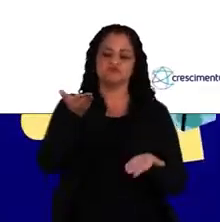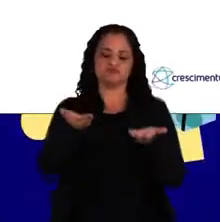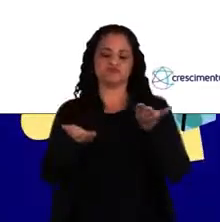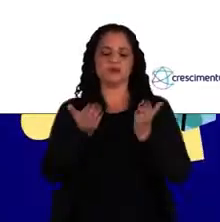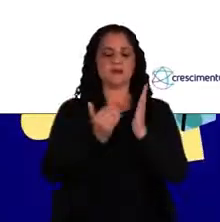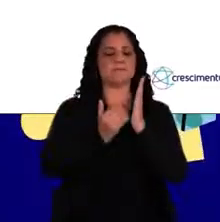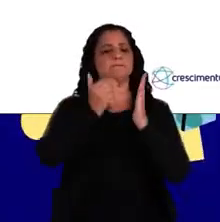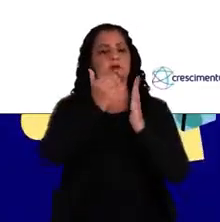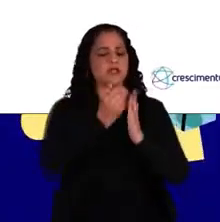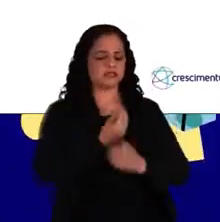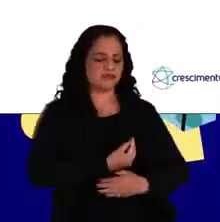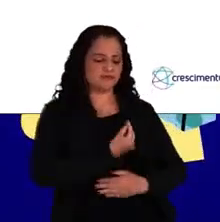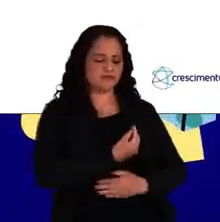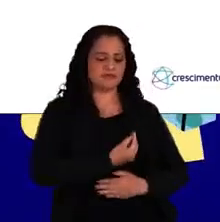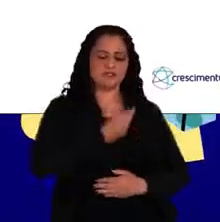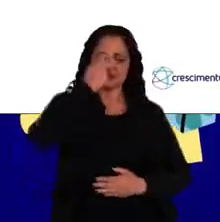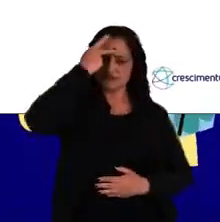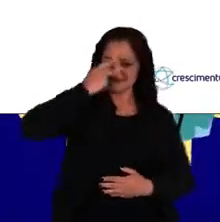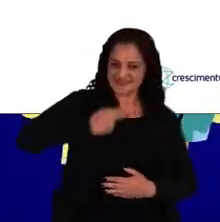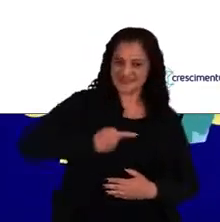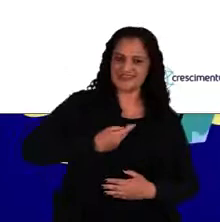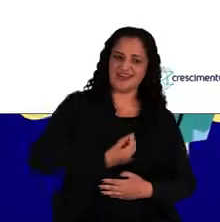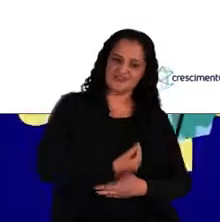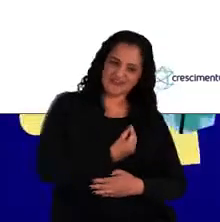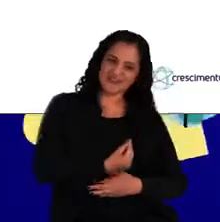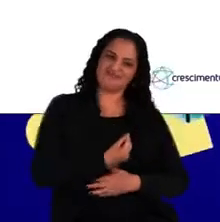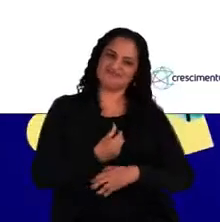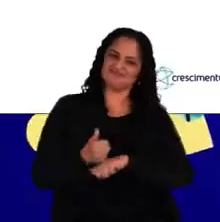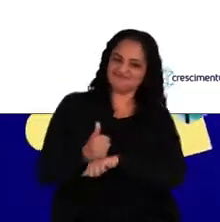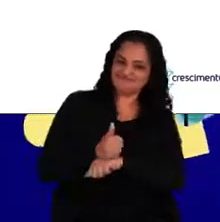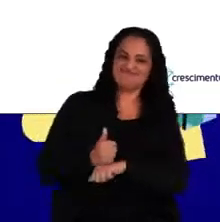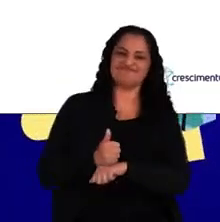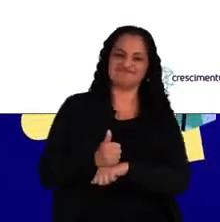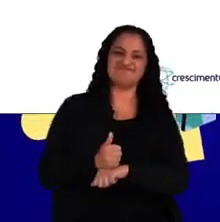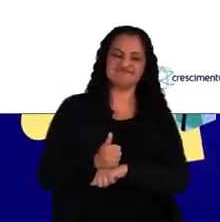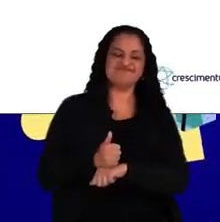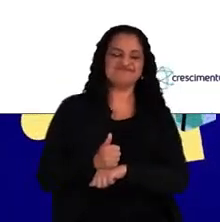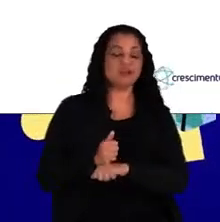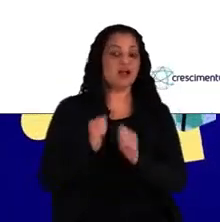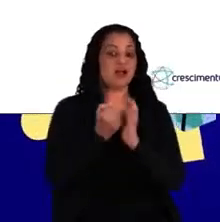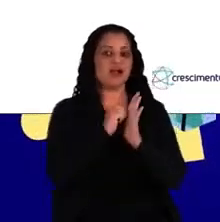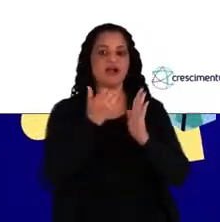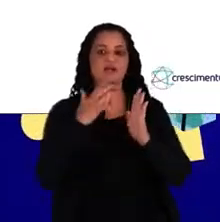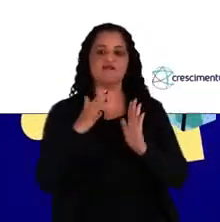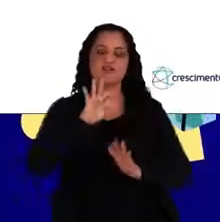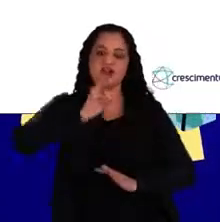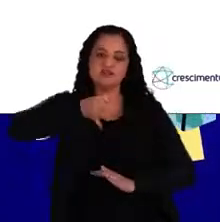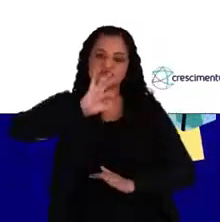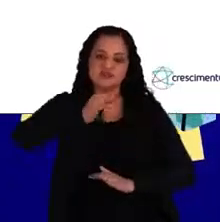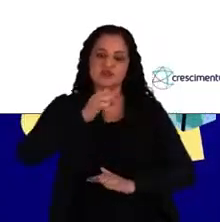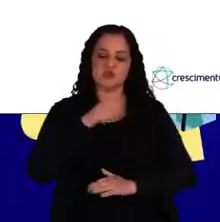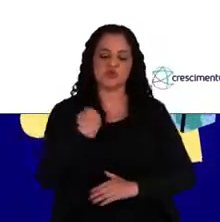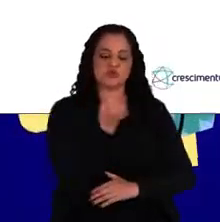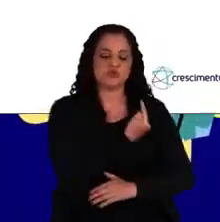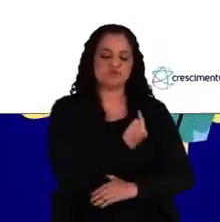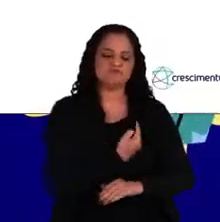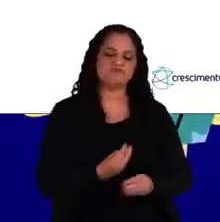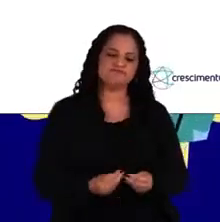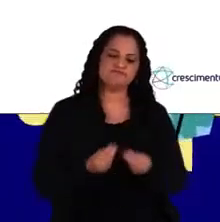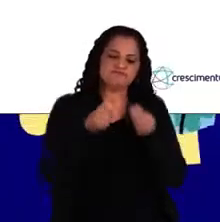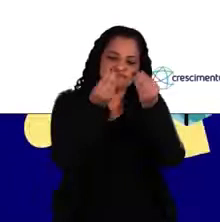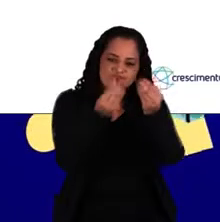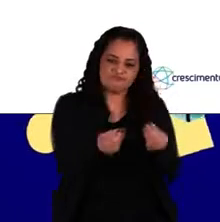equilíbrio entre a vida pessoal, entre a vida profissional. E isso acaba refletindo, sim, o que a gente tem